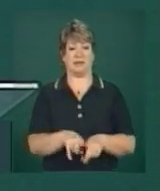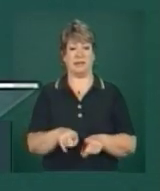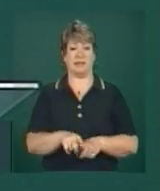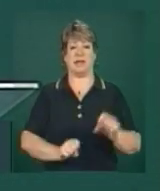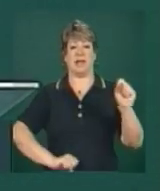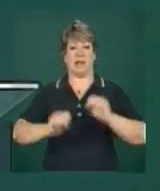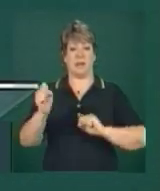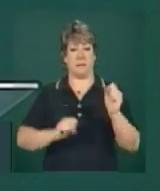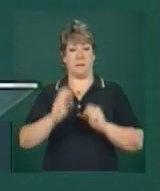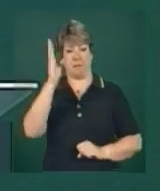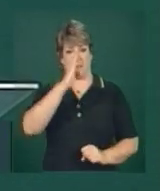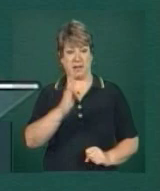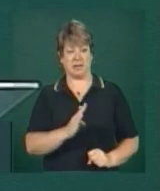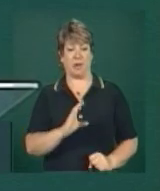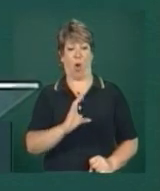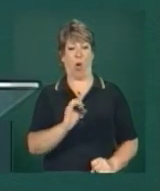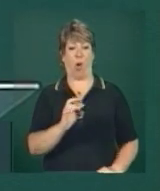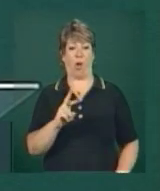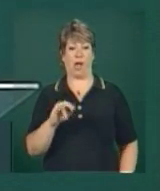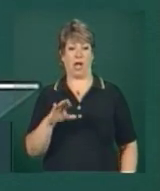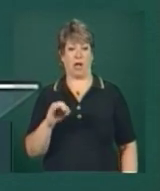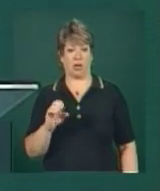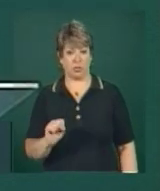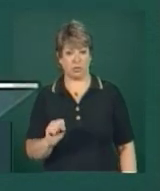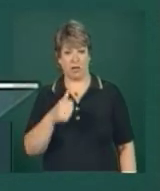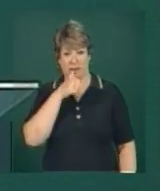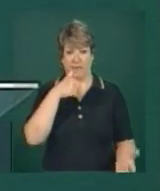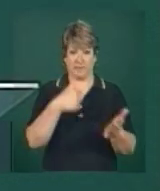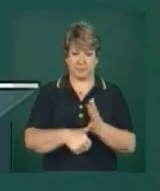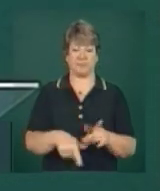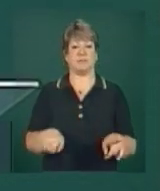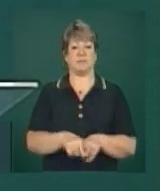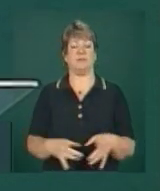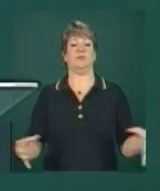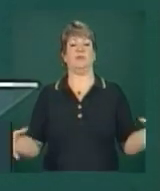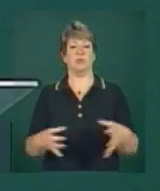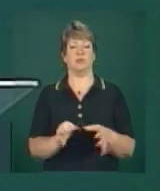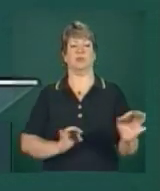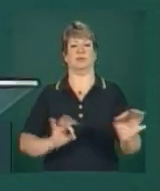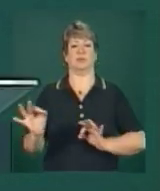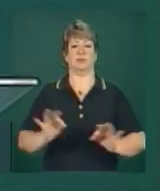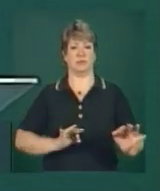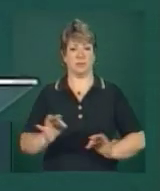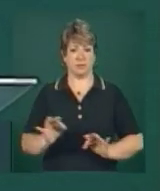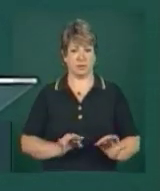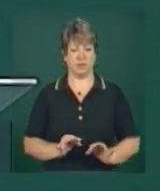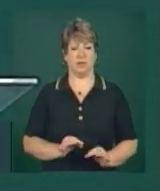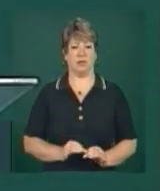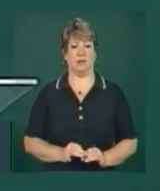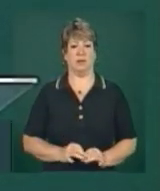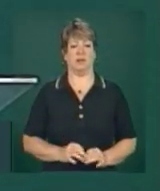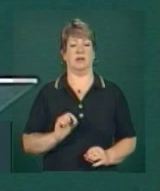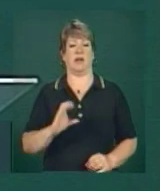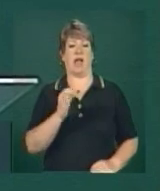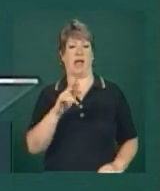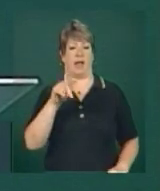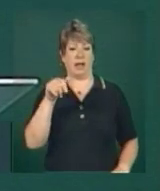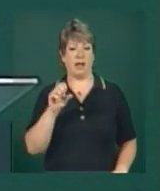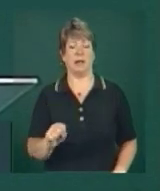brasileira de Correios permitir a organização de cargas,